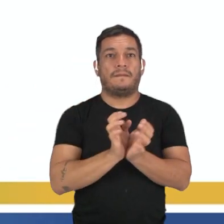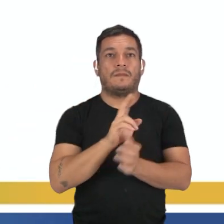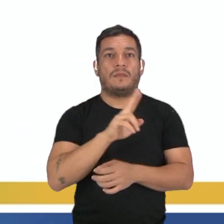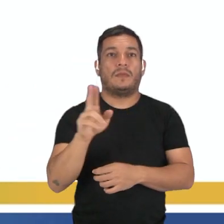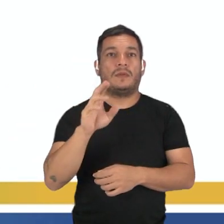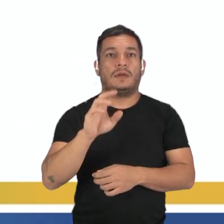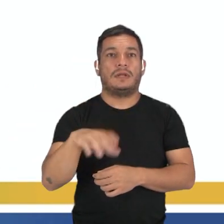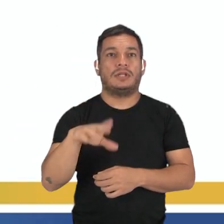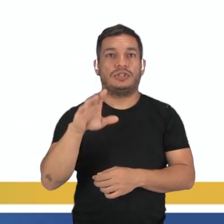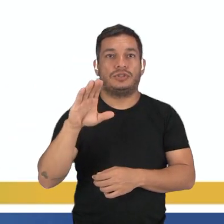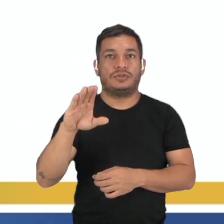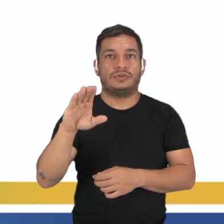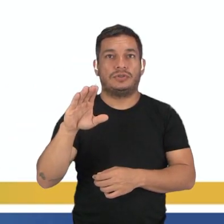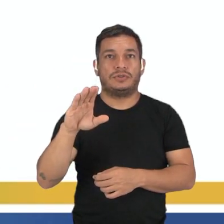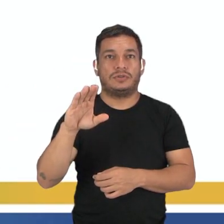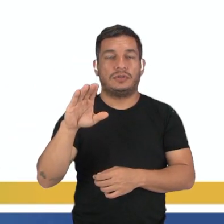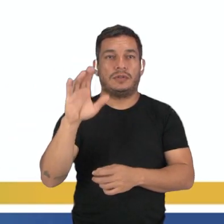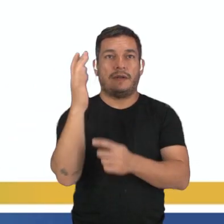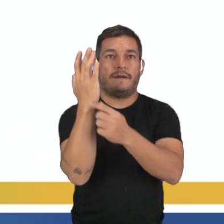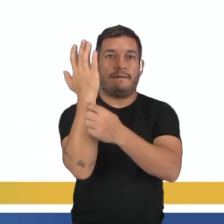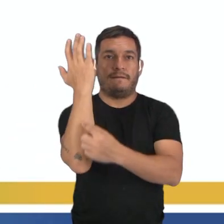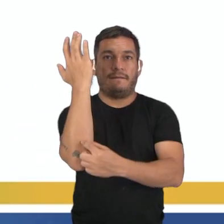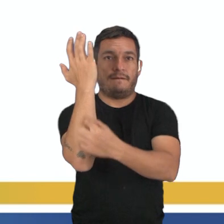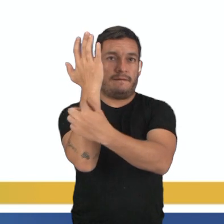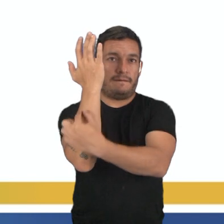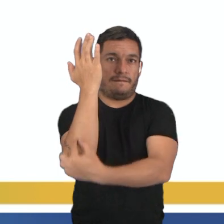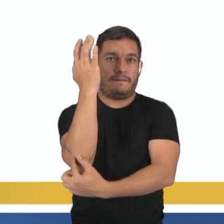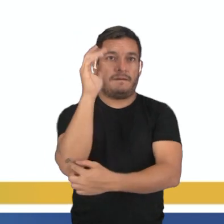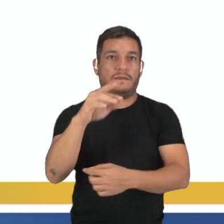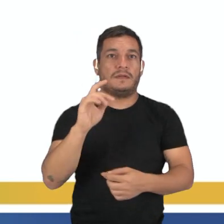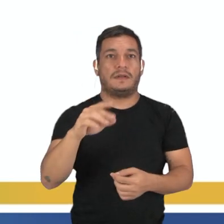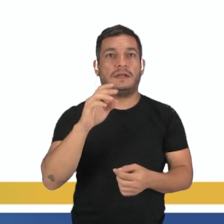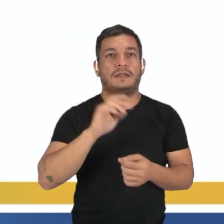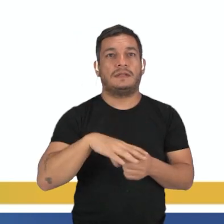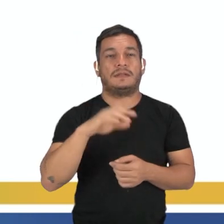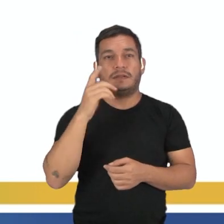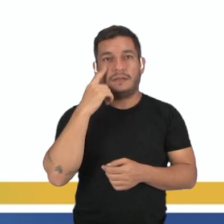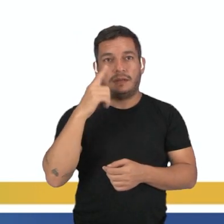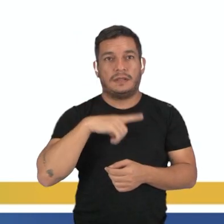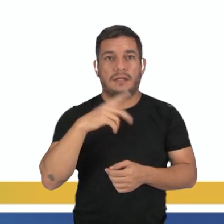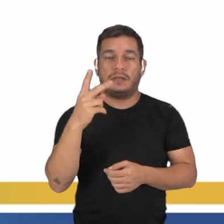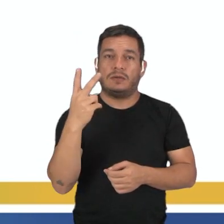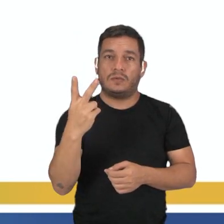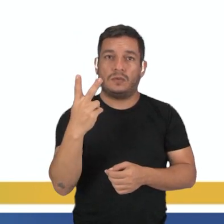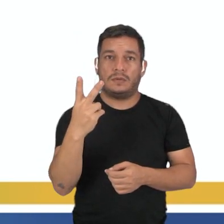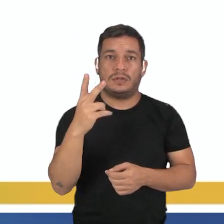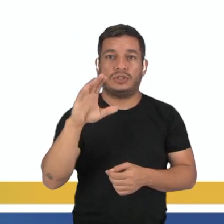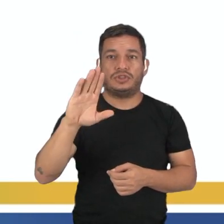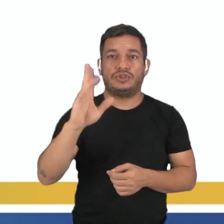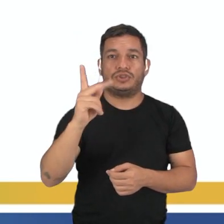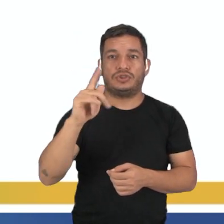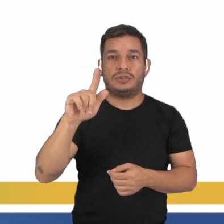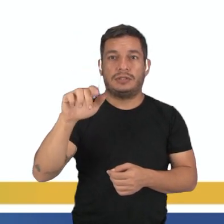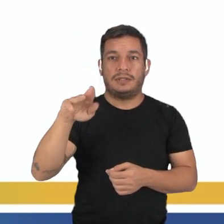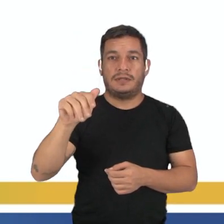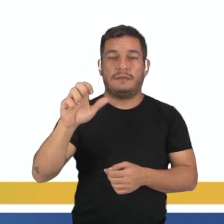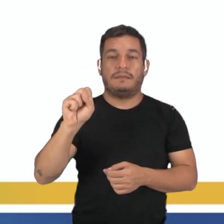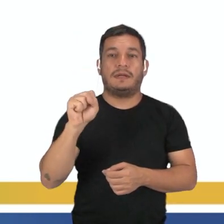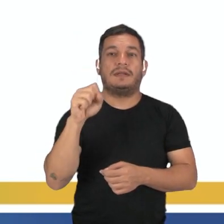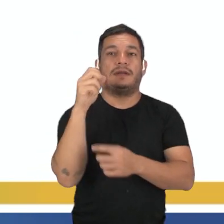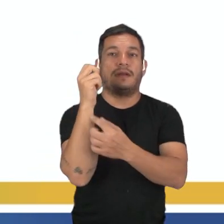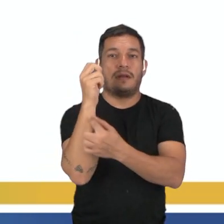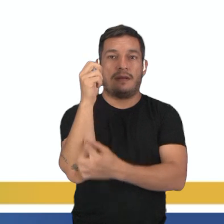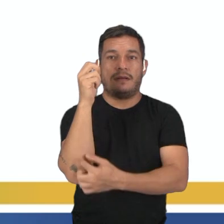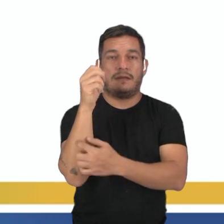xilemáticos, e vasos liberianos, que são os floemáticos. Ou seja, a gente tem a circulação de xilema, que é a seiva bruta,